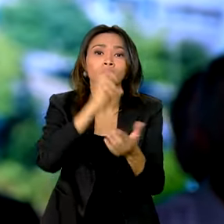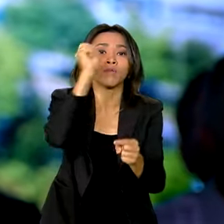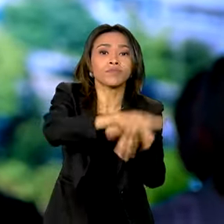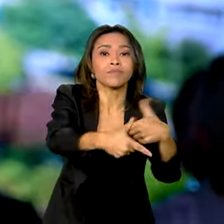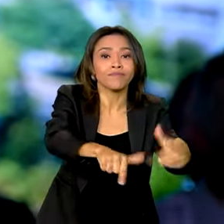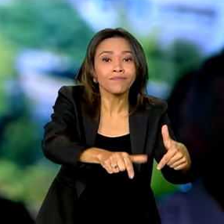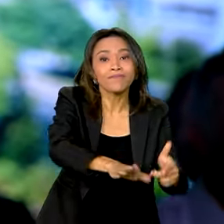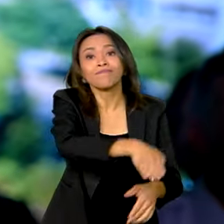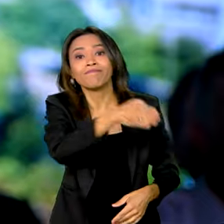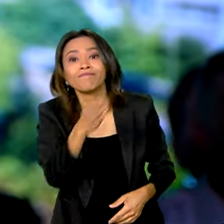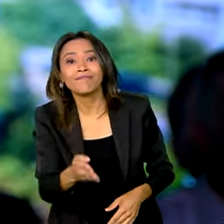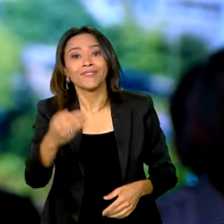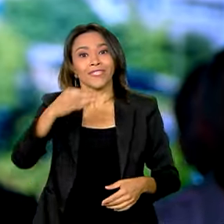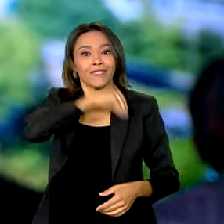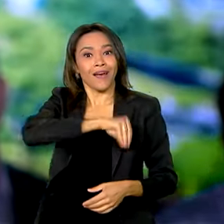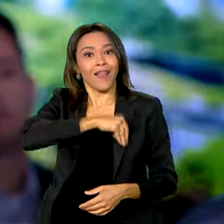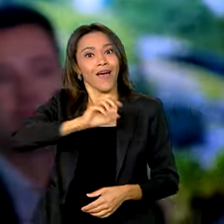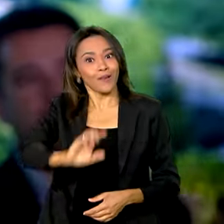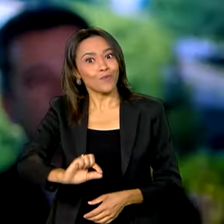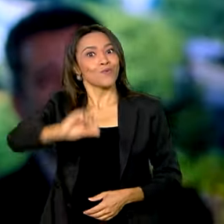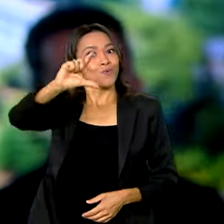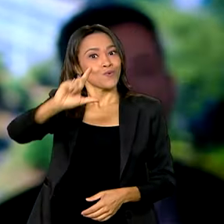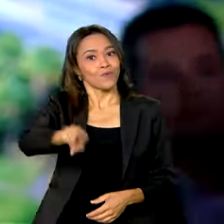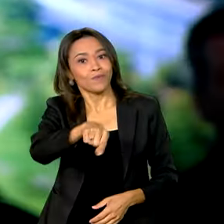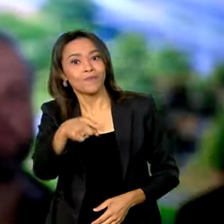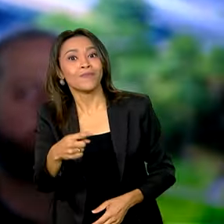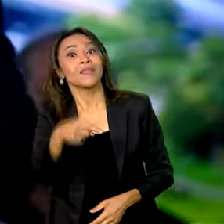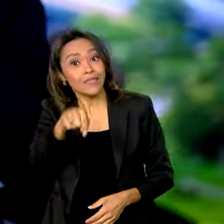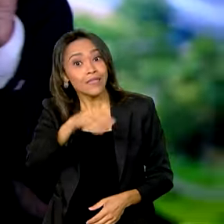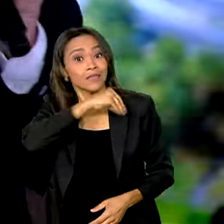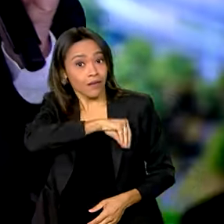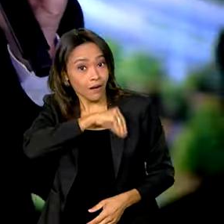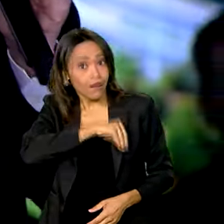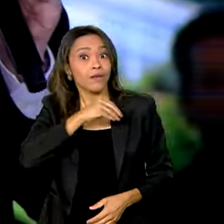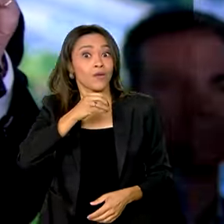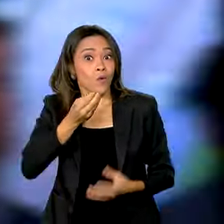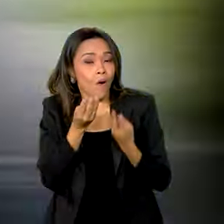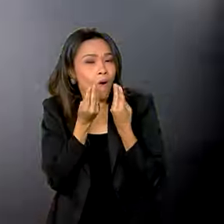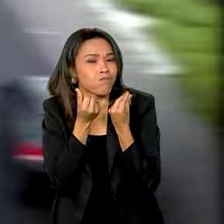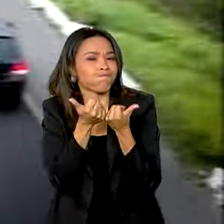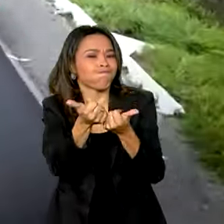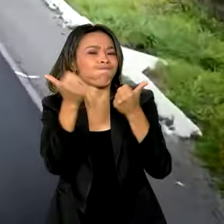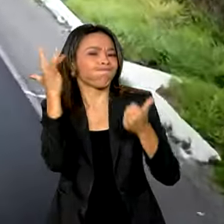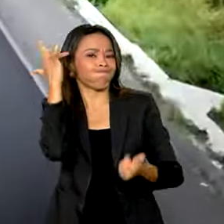gerar, mais salário a gente vai ter e salário com mais qualidade.